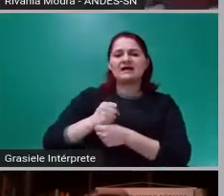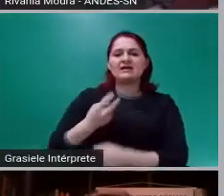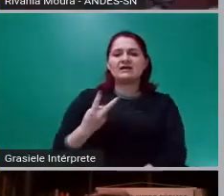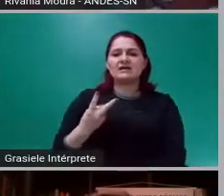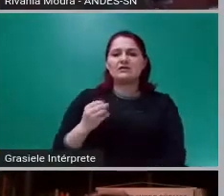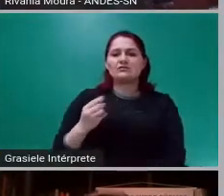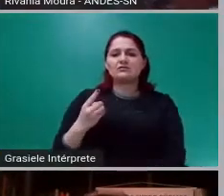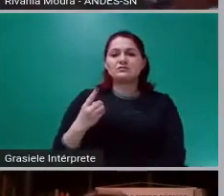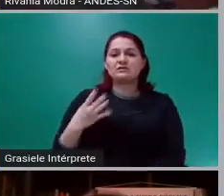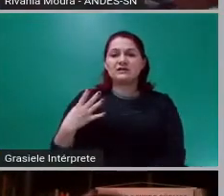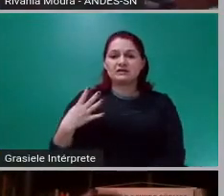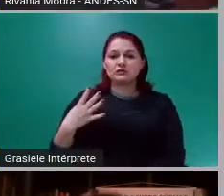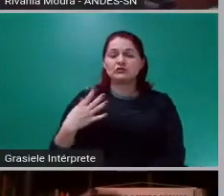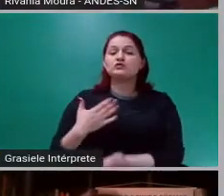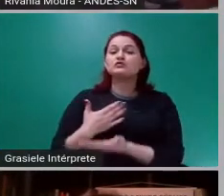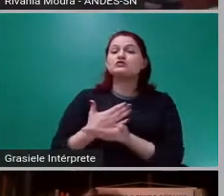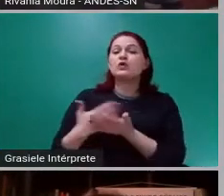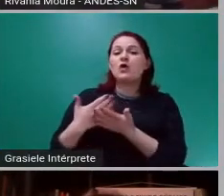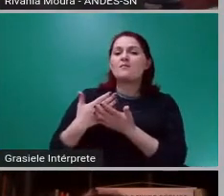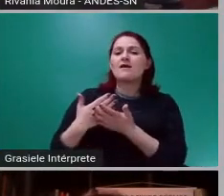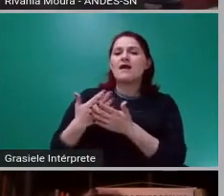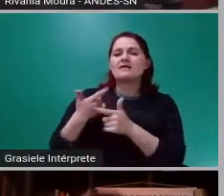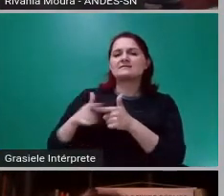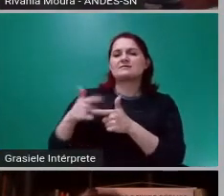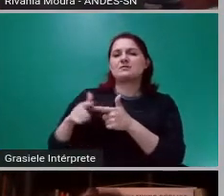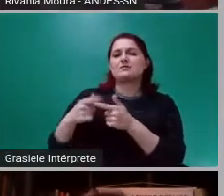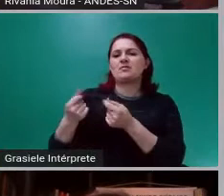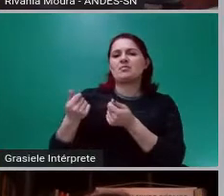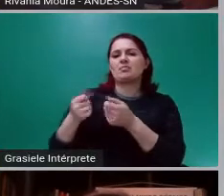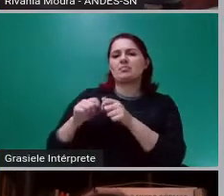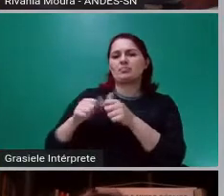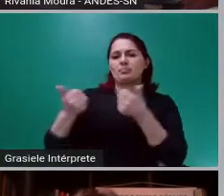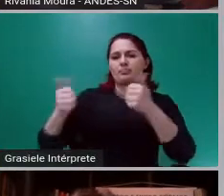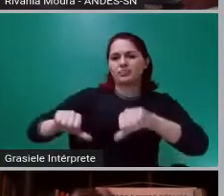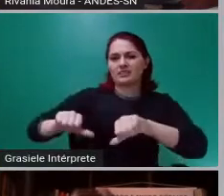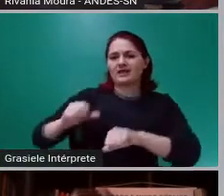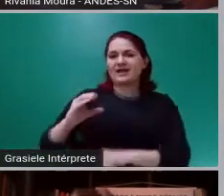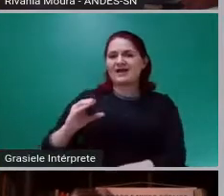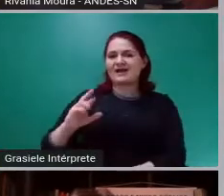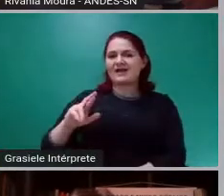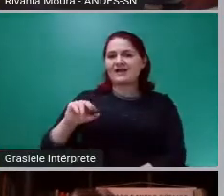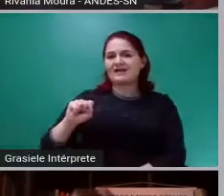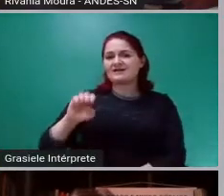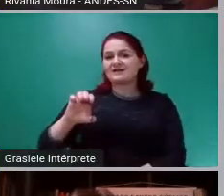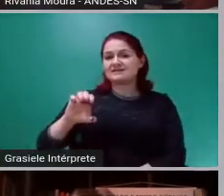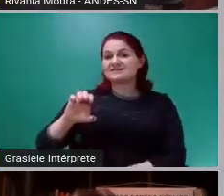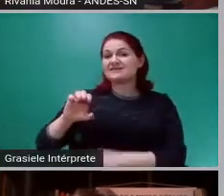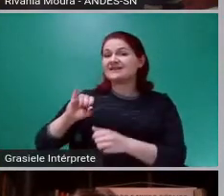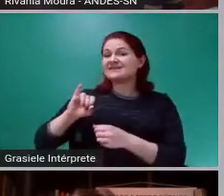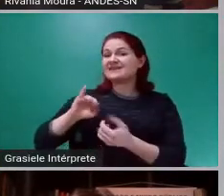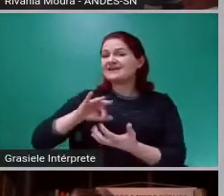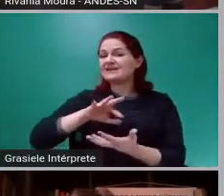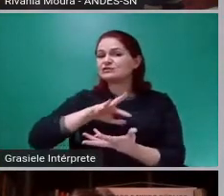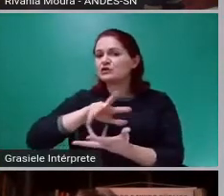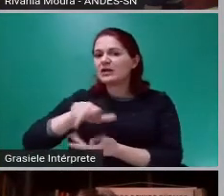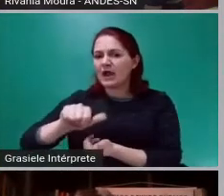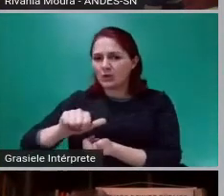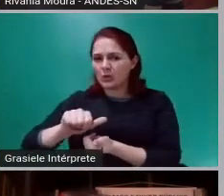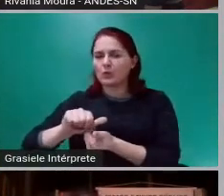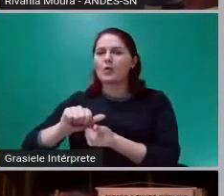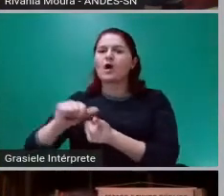crise internacional chega no Brasil de uma maneira contundente, e depois a política monetária da pandemia.